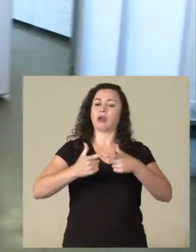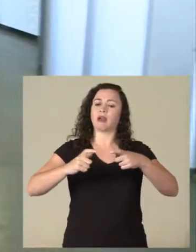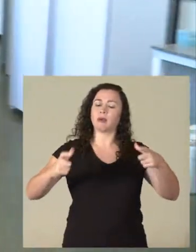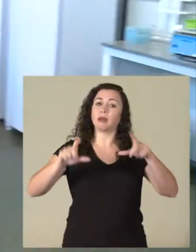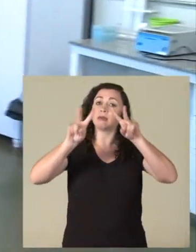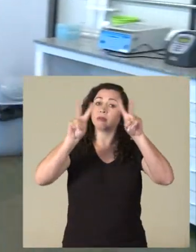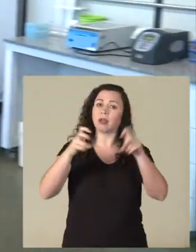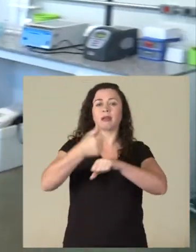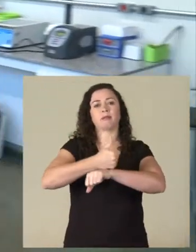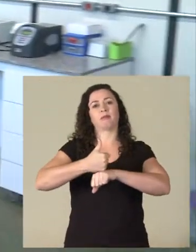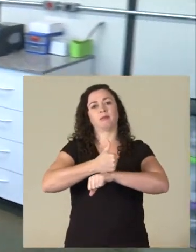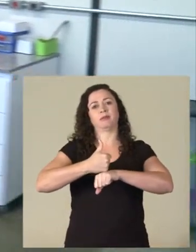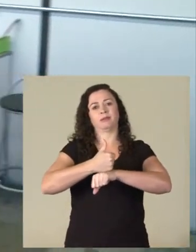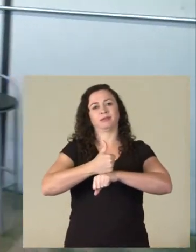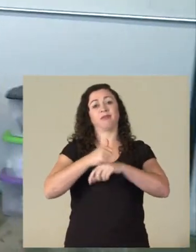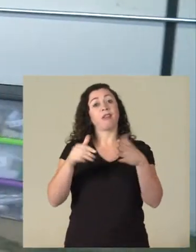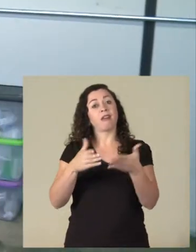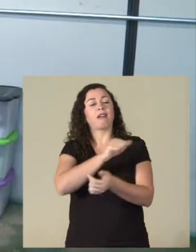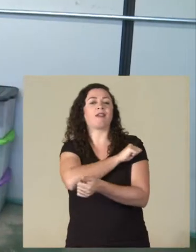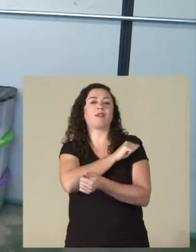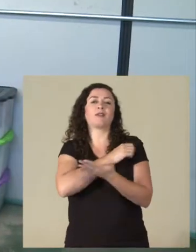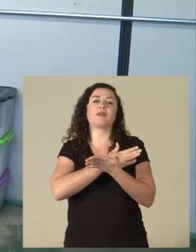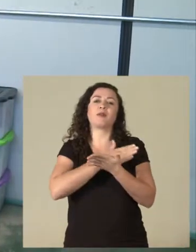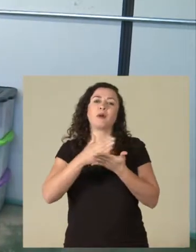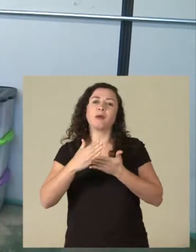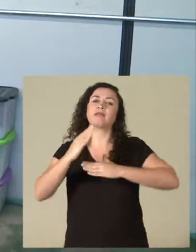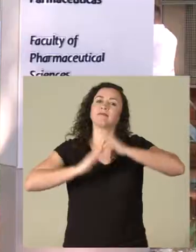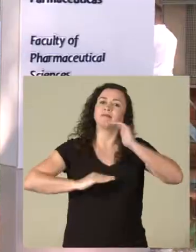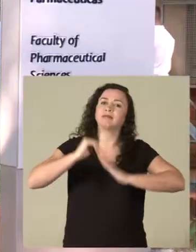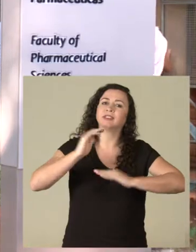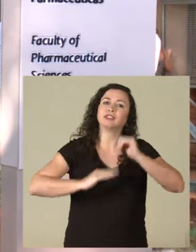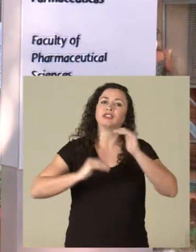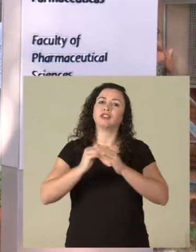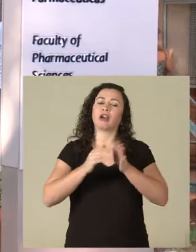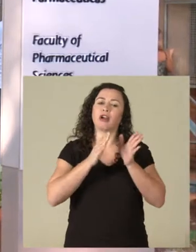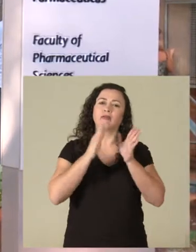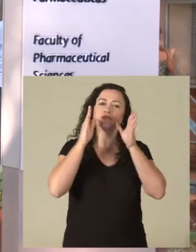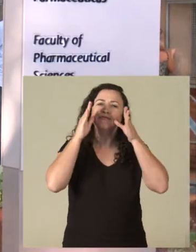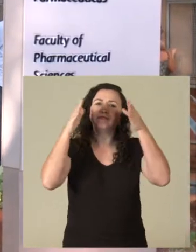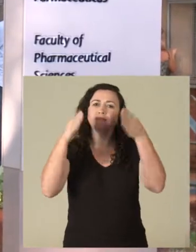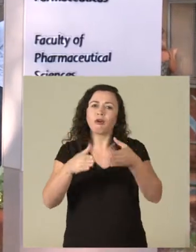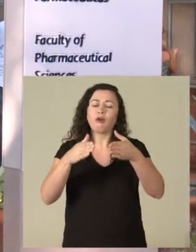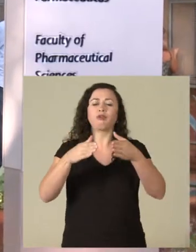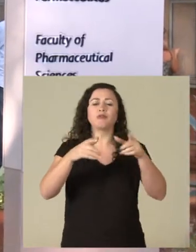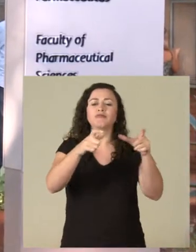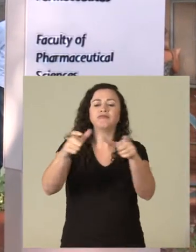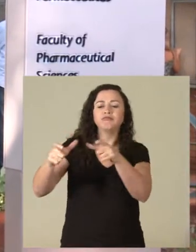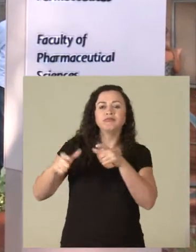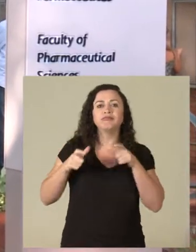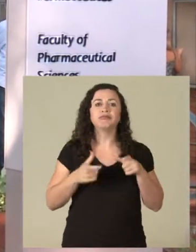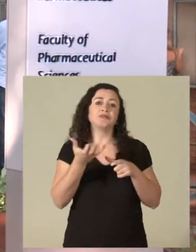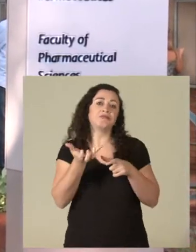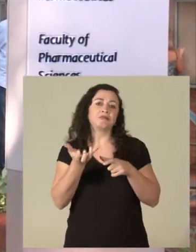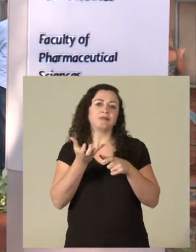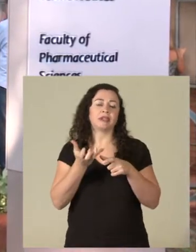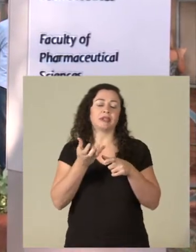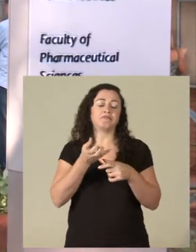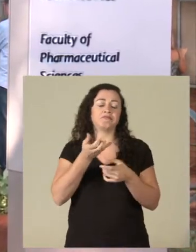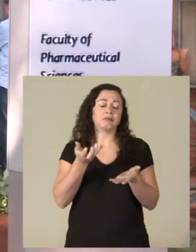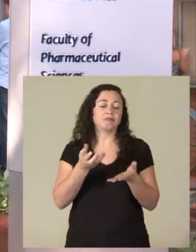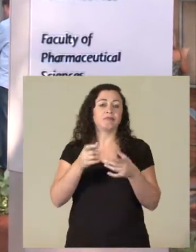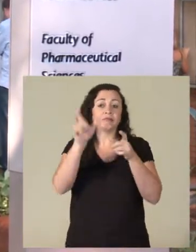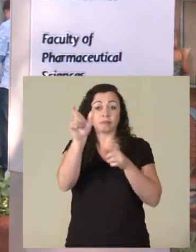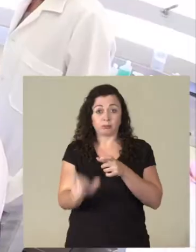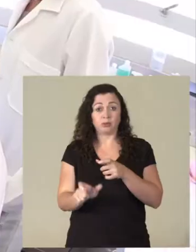profissionalizantes e aí o aluno vai começar a exercitar, então, as suas áreas, as possíveis áreas de atuação. Então, o